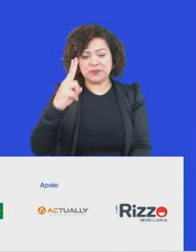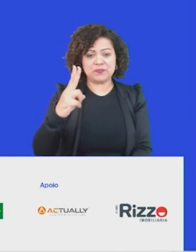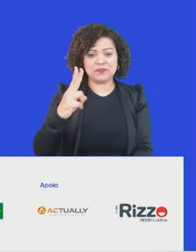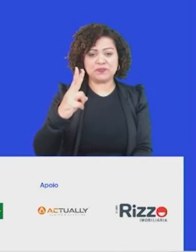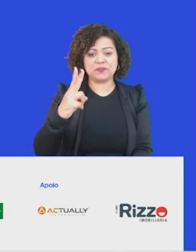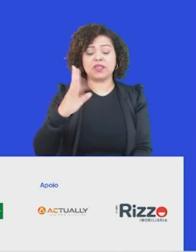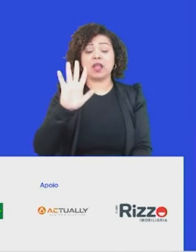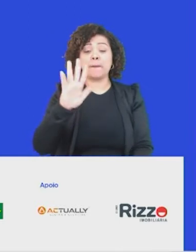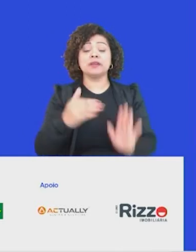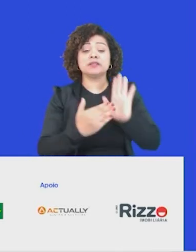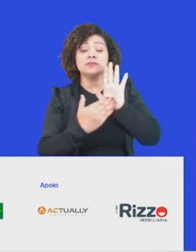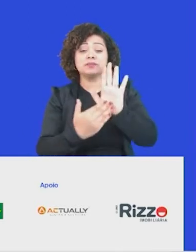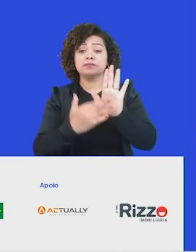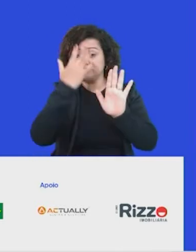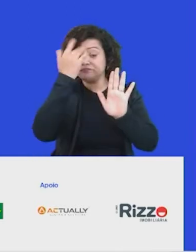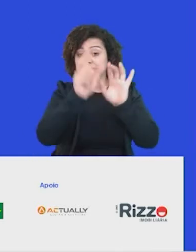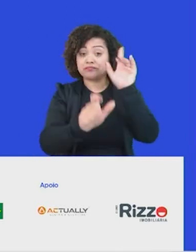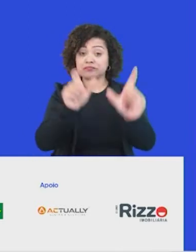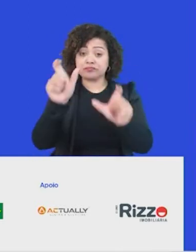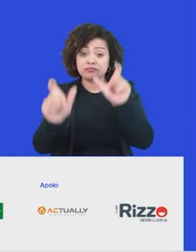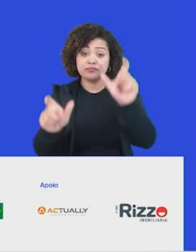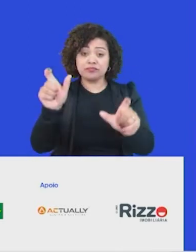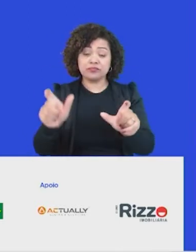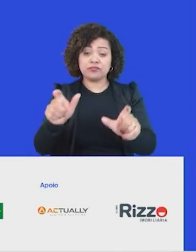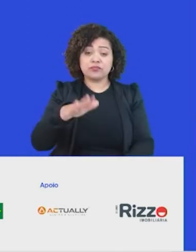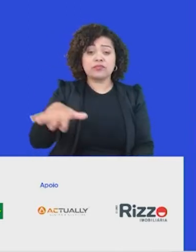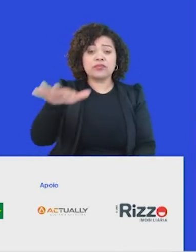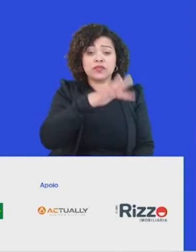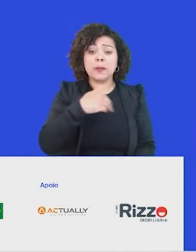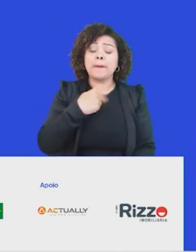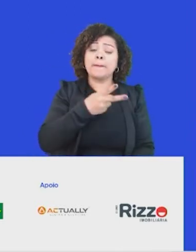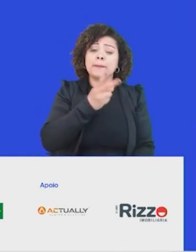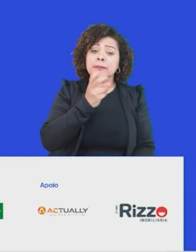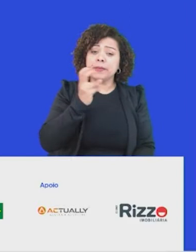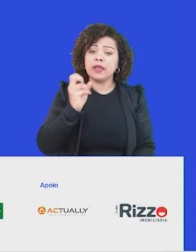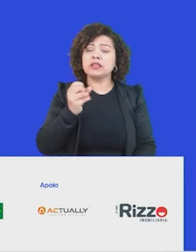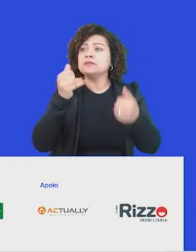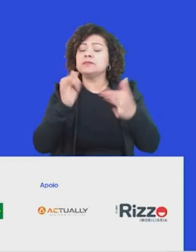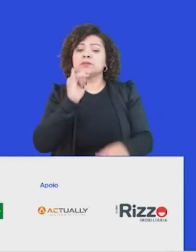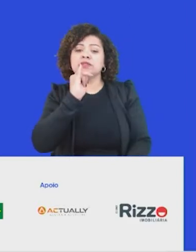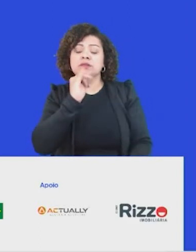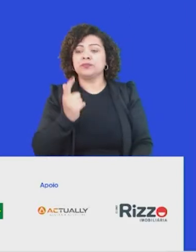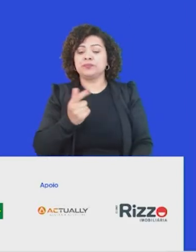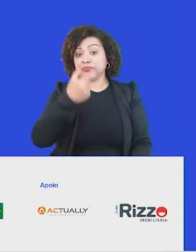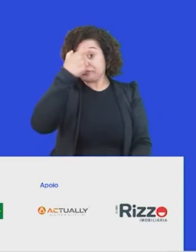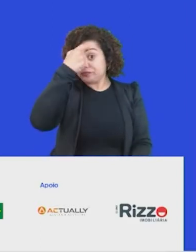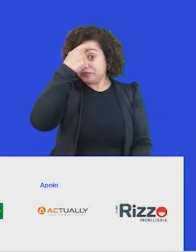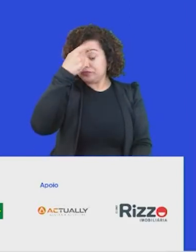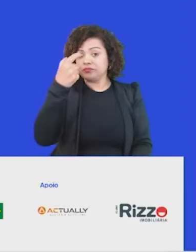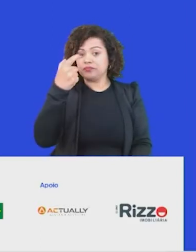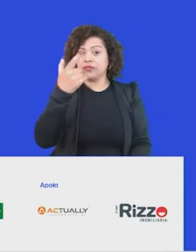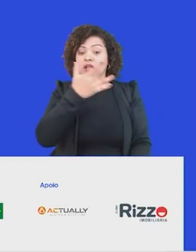o indivíduo, isso vê crescentemente, observamos e falamos tanto em saúde mental, justamente pelas